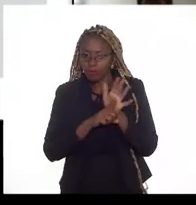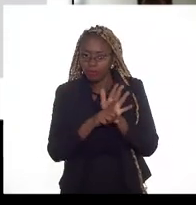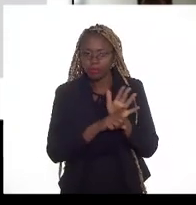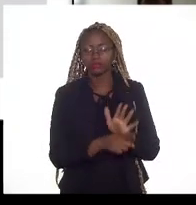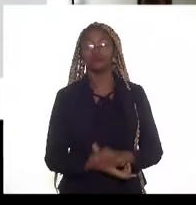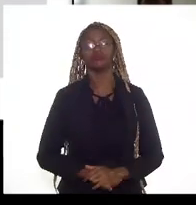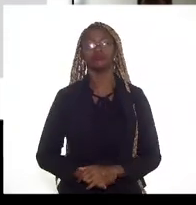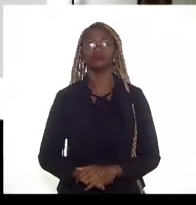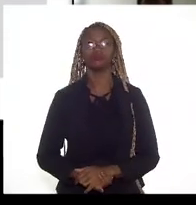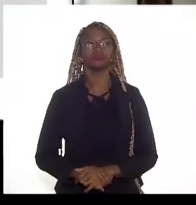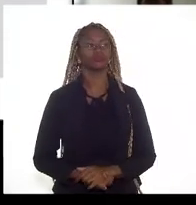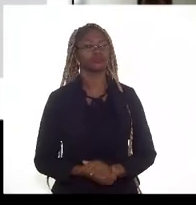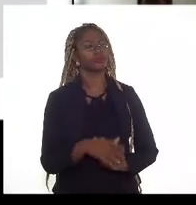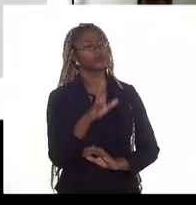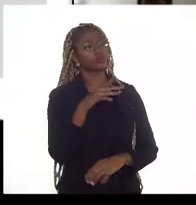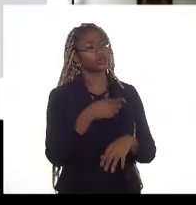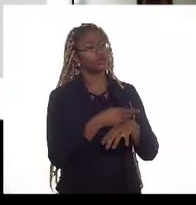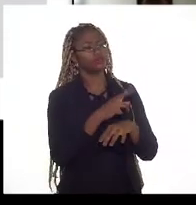Doutor Tiago,